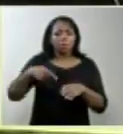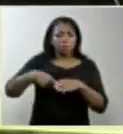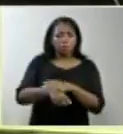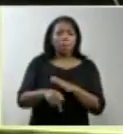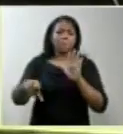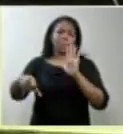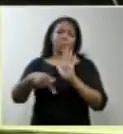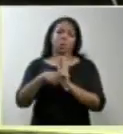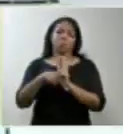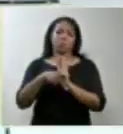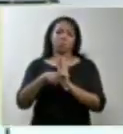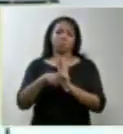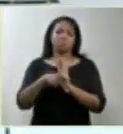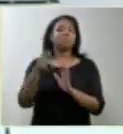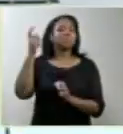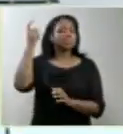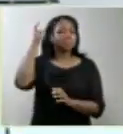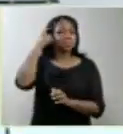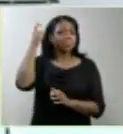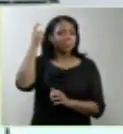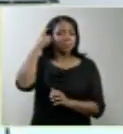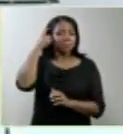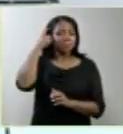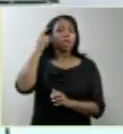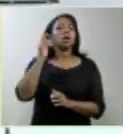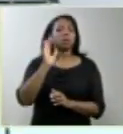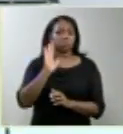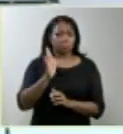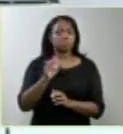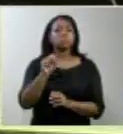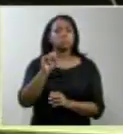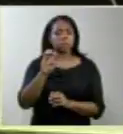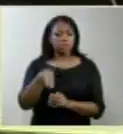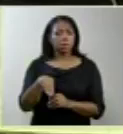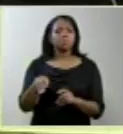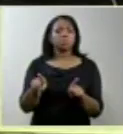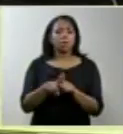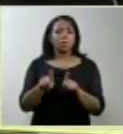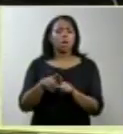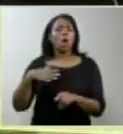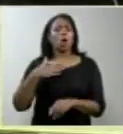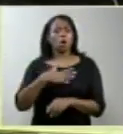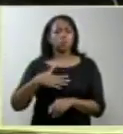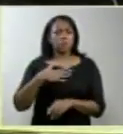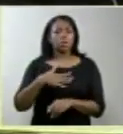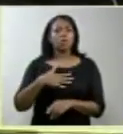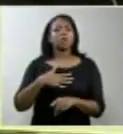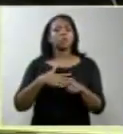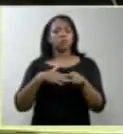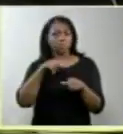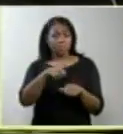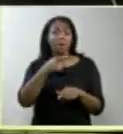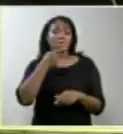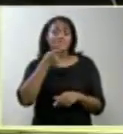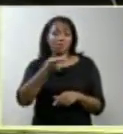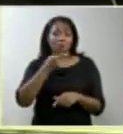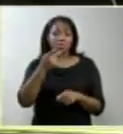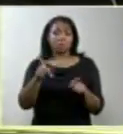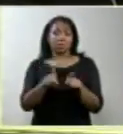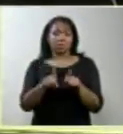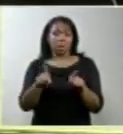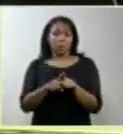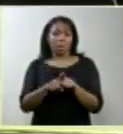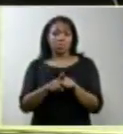anencefalia. Sem dúvida nenhuma. Gostaria que vossa excelência reproduzisse o seu argumento de que não considera a